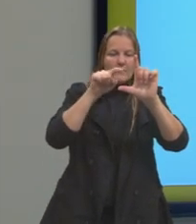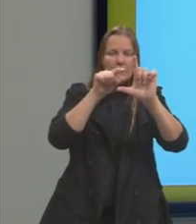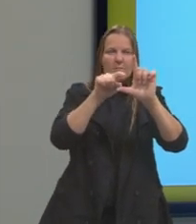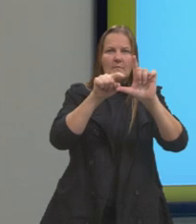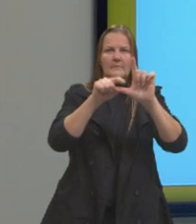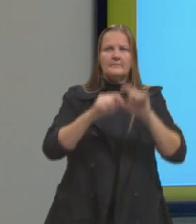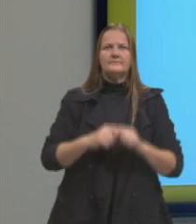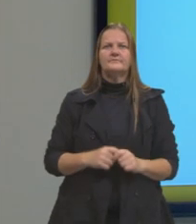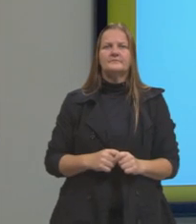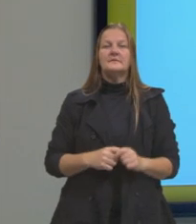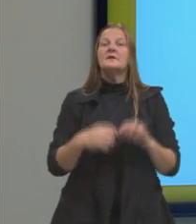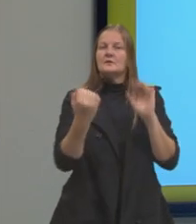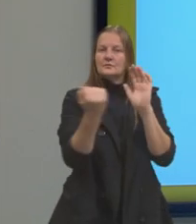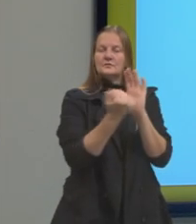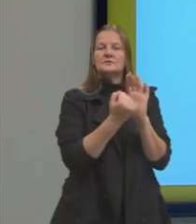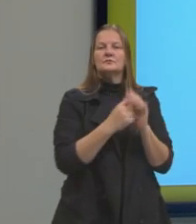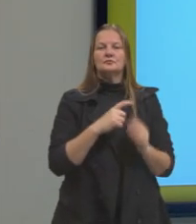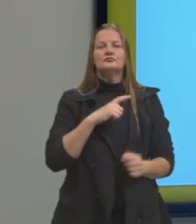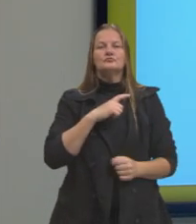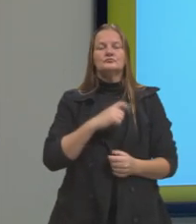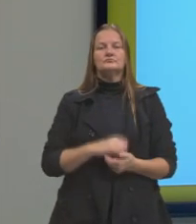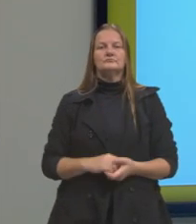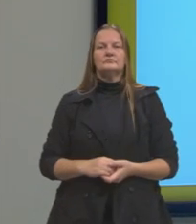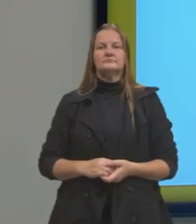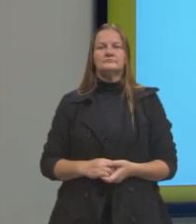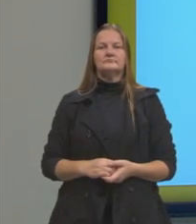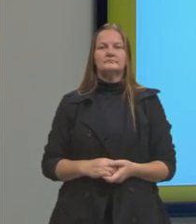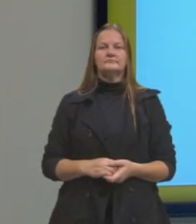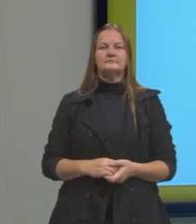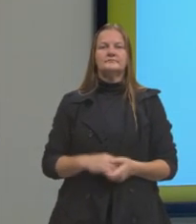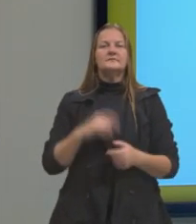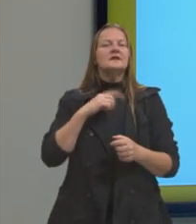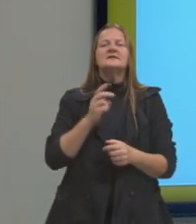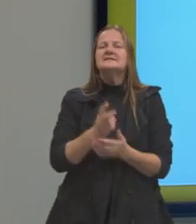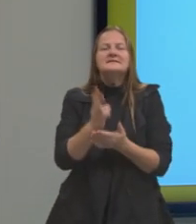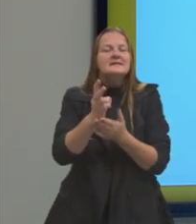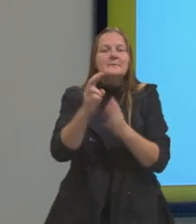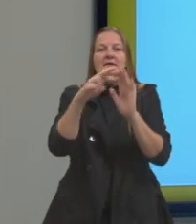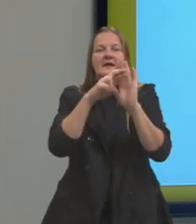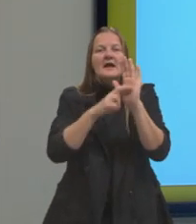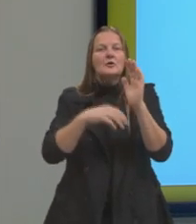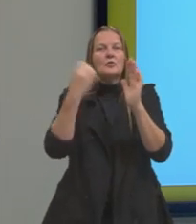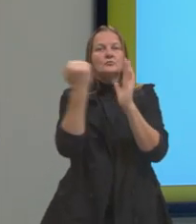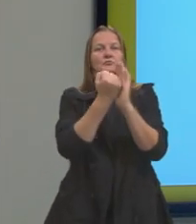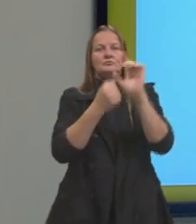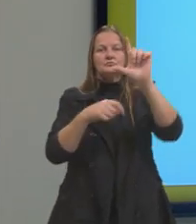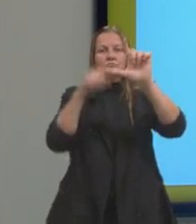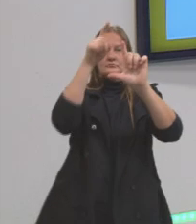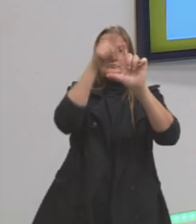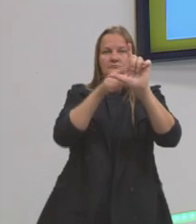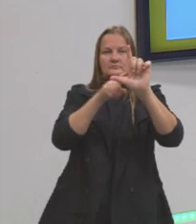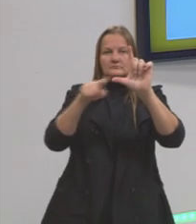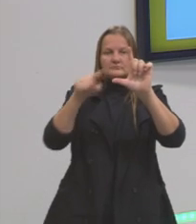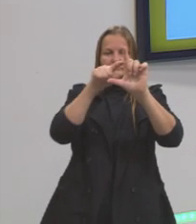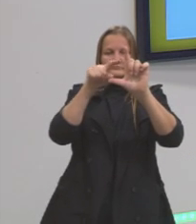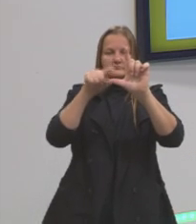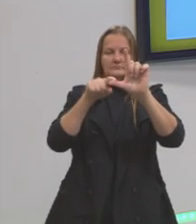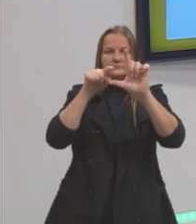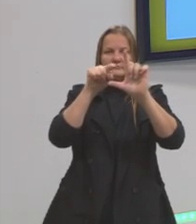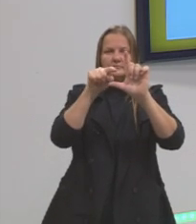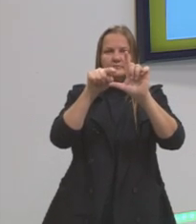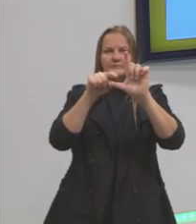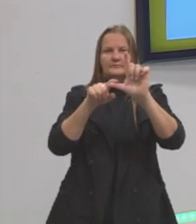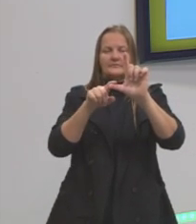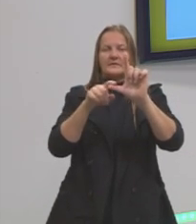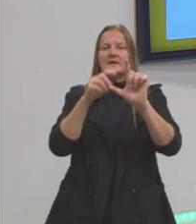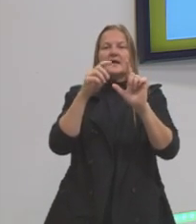linhas perpendiculares, esse quadrado e esse pontinho no meio. Este é o símbolo de 90 graus e 90 graus é